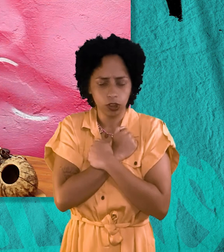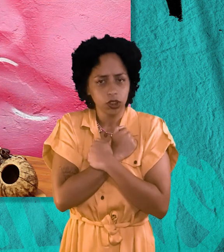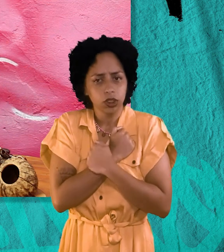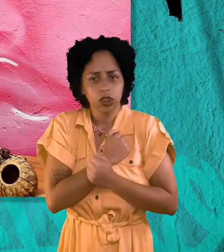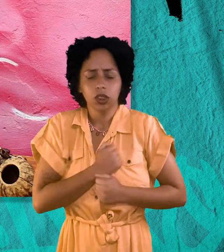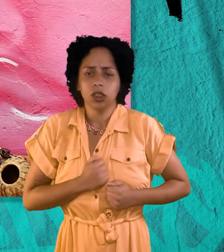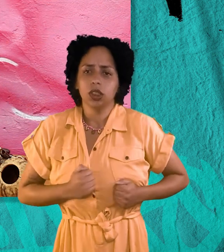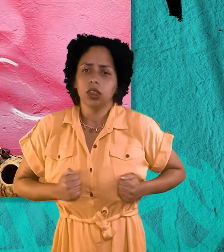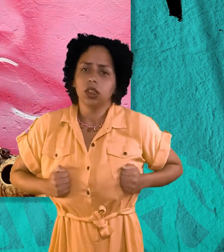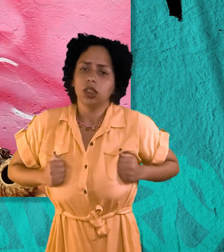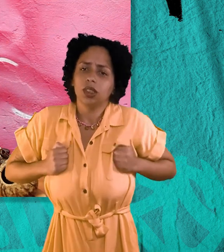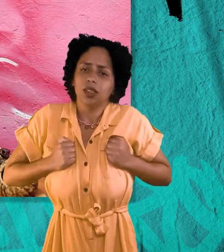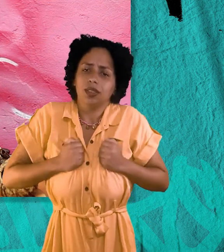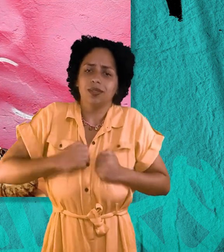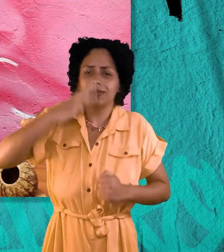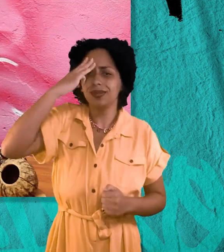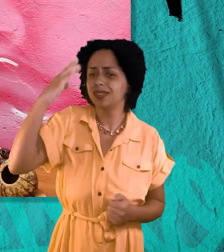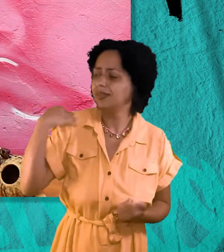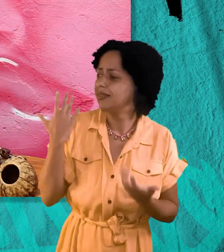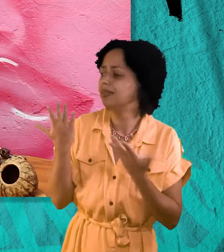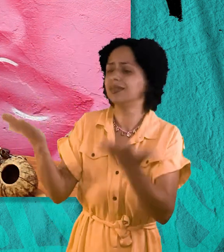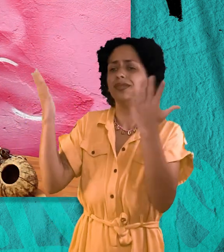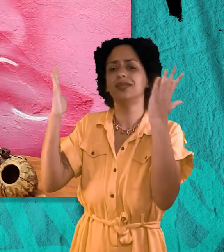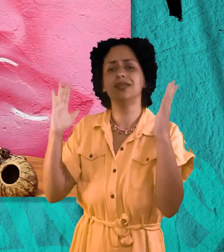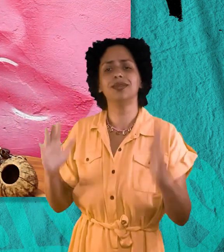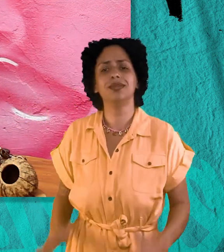E a saudade de Maria era grande.